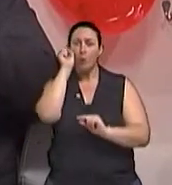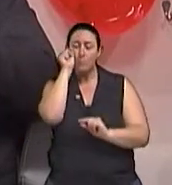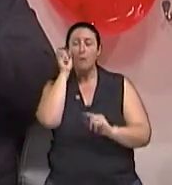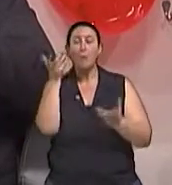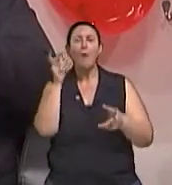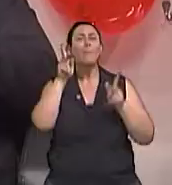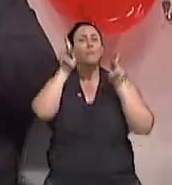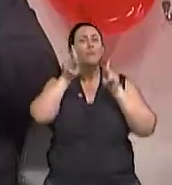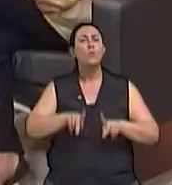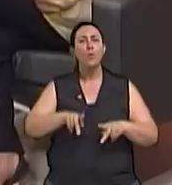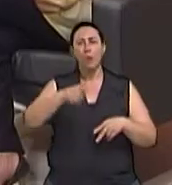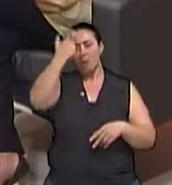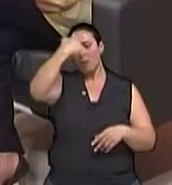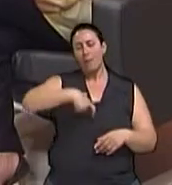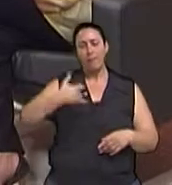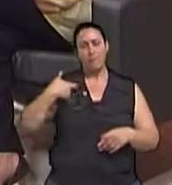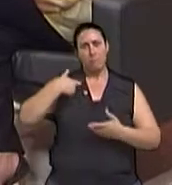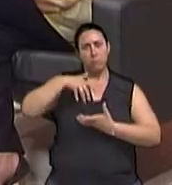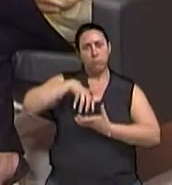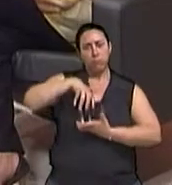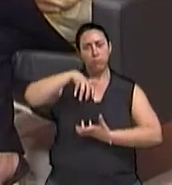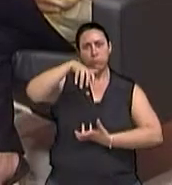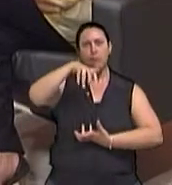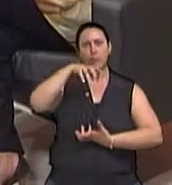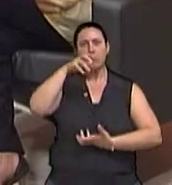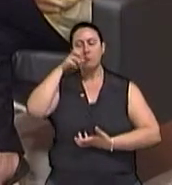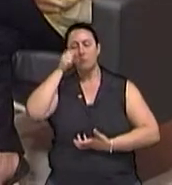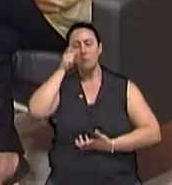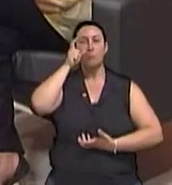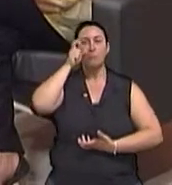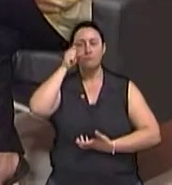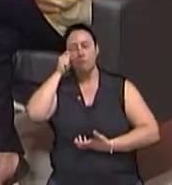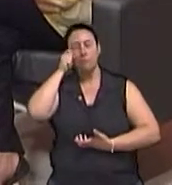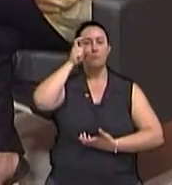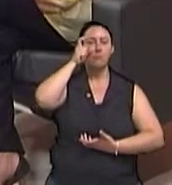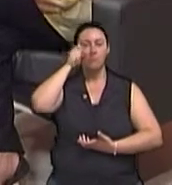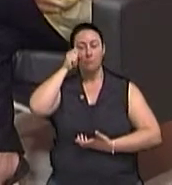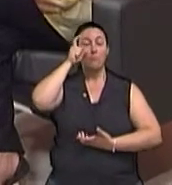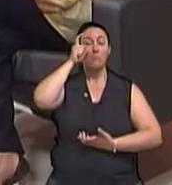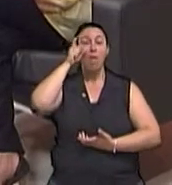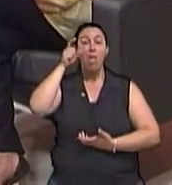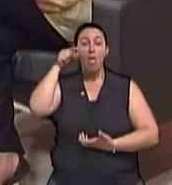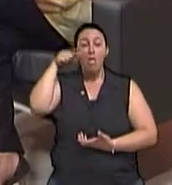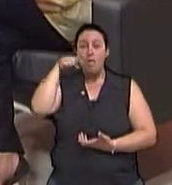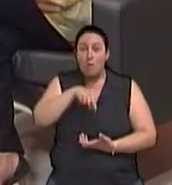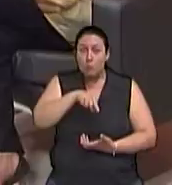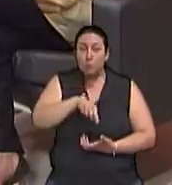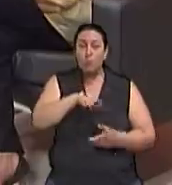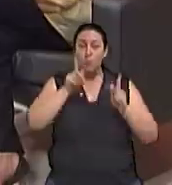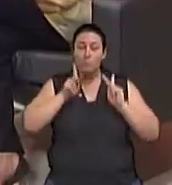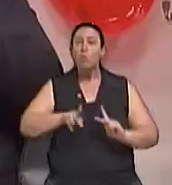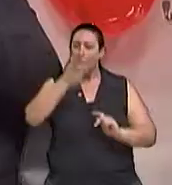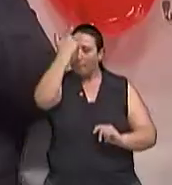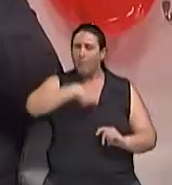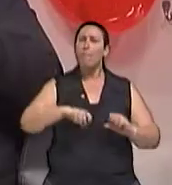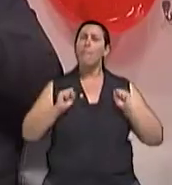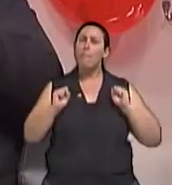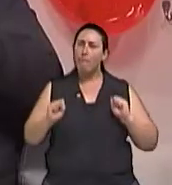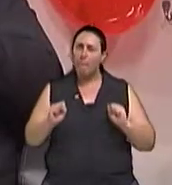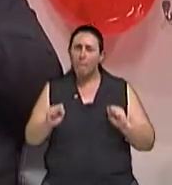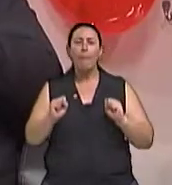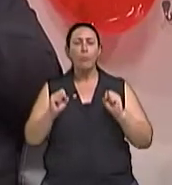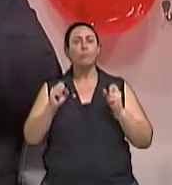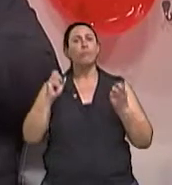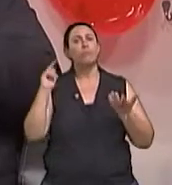acorda mais durante a noite e ela vai tender, então, a passar mais tempo na cama,